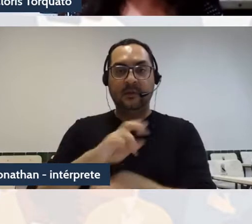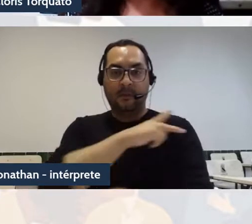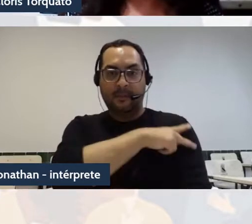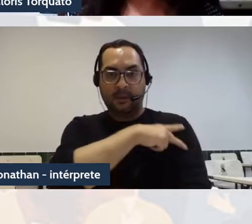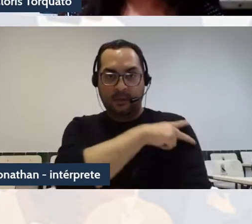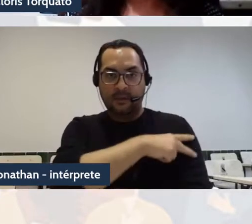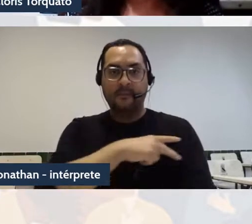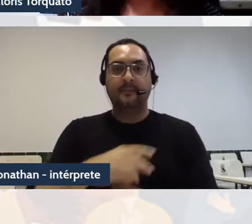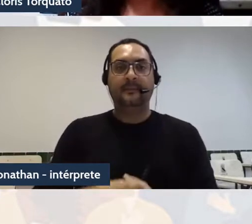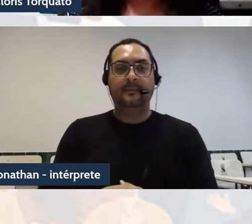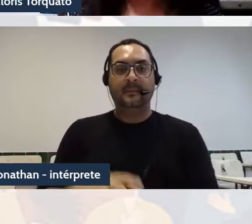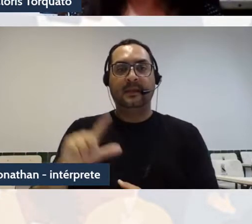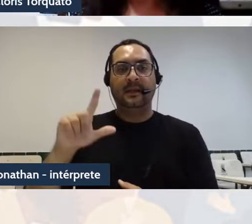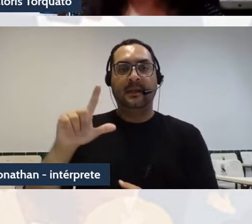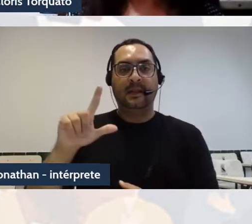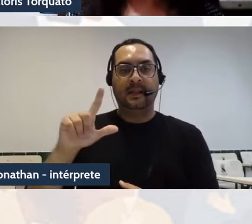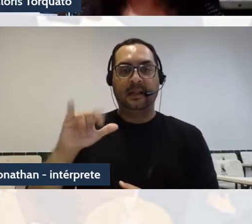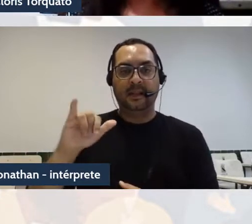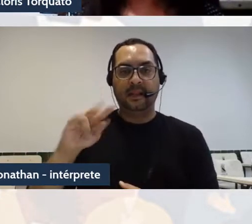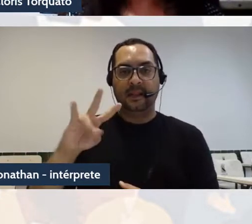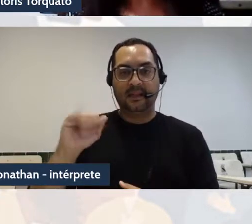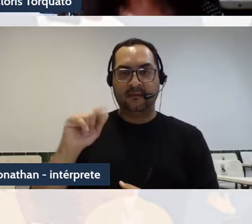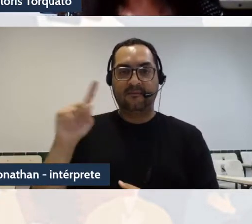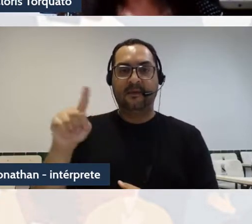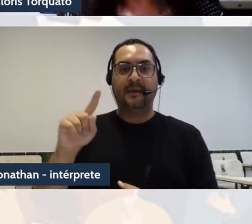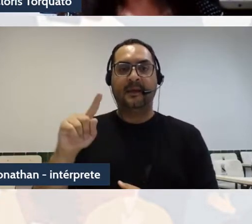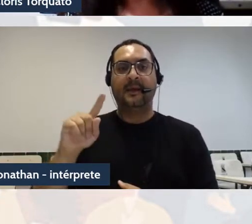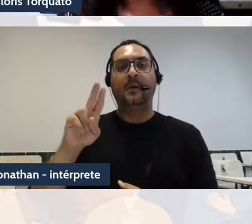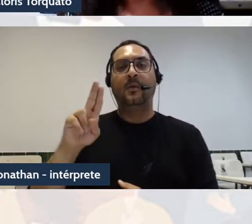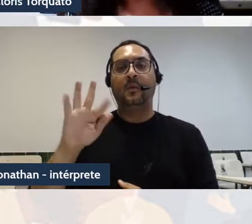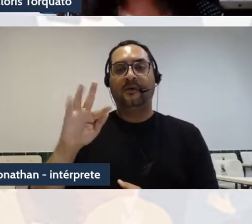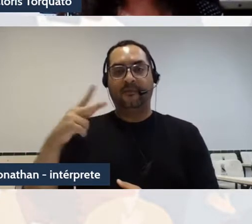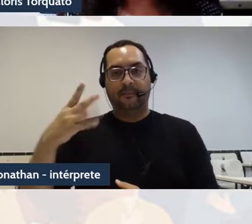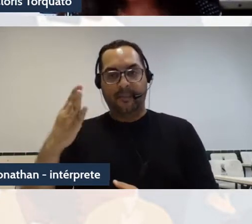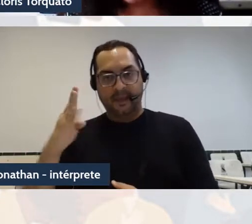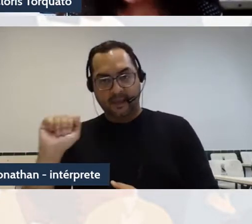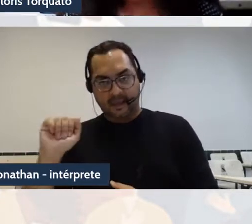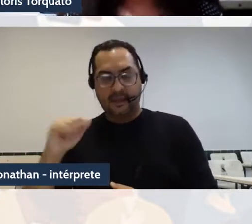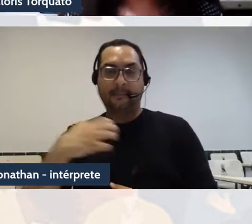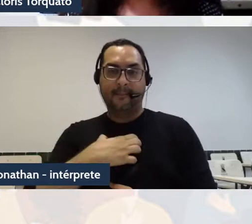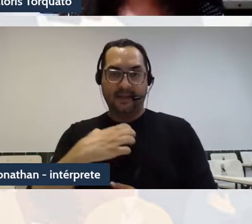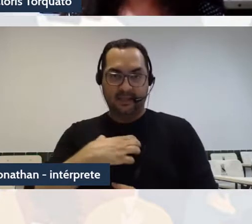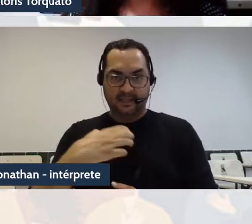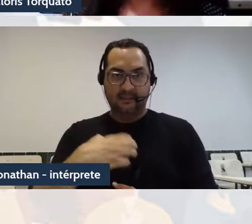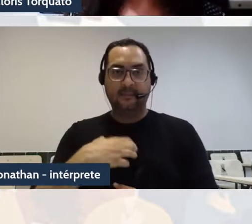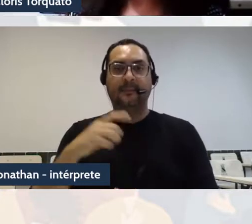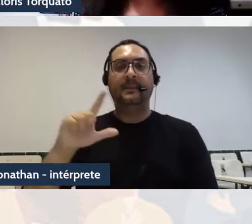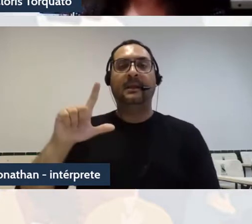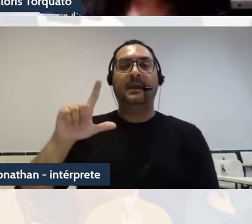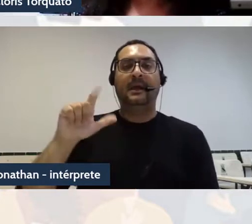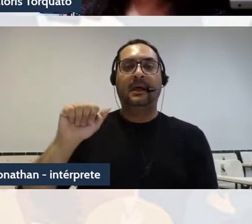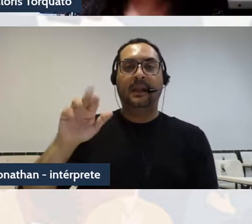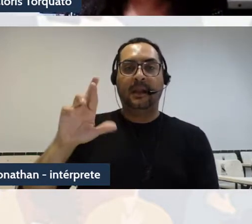e a Laura Amato, da UNILA. Nós vamos falar sobre